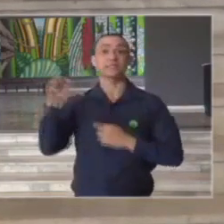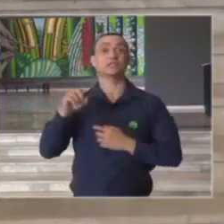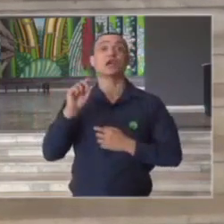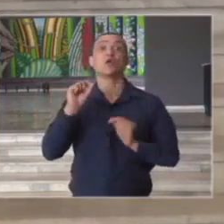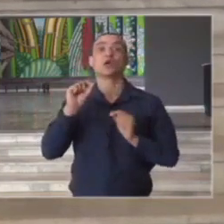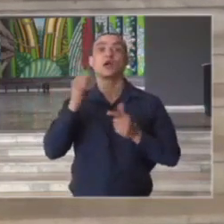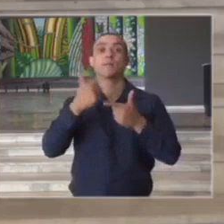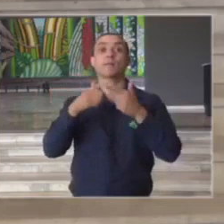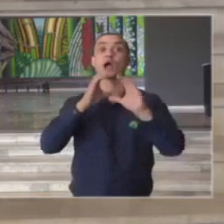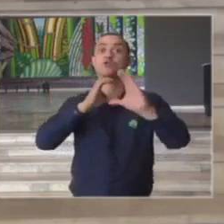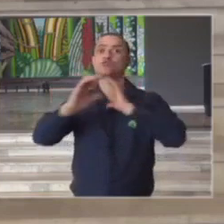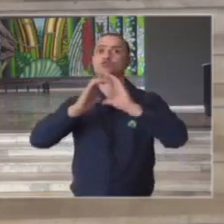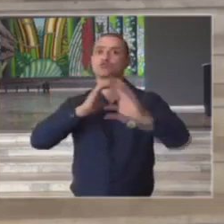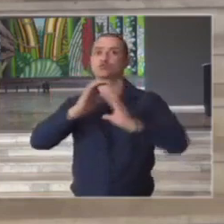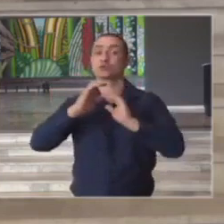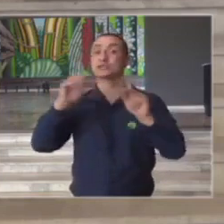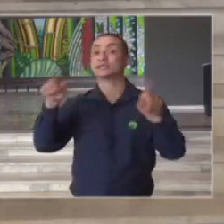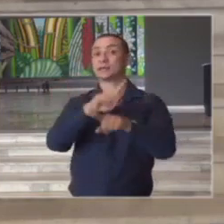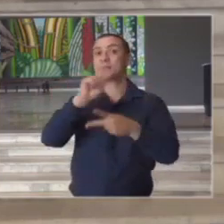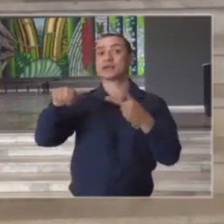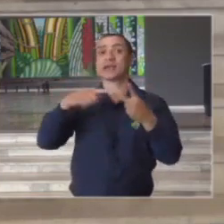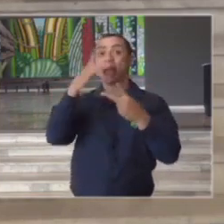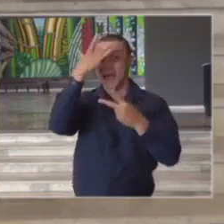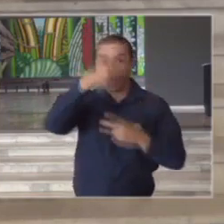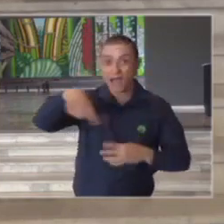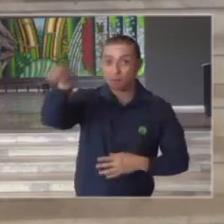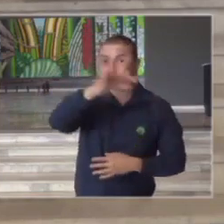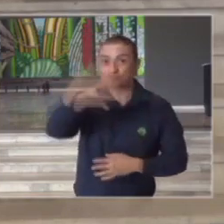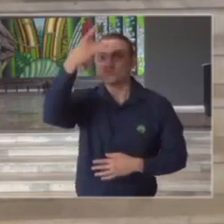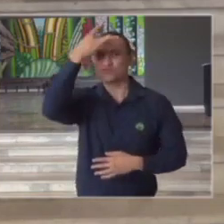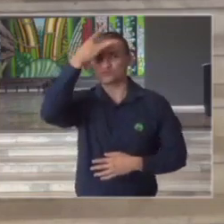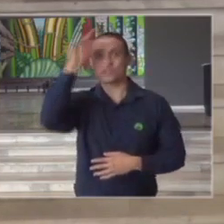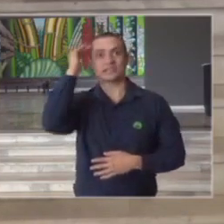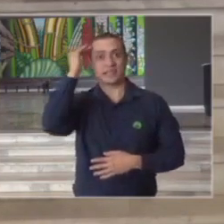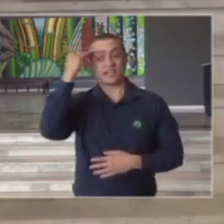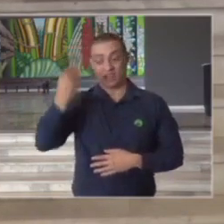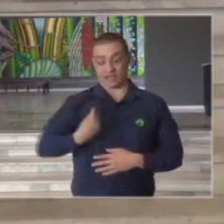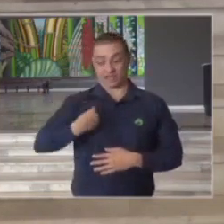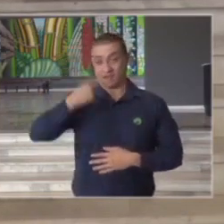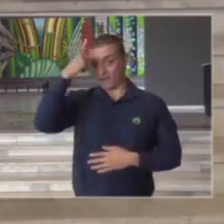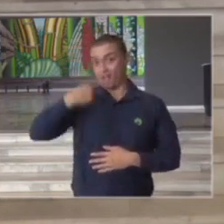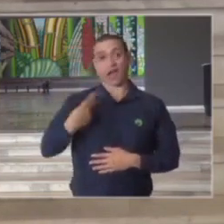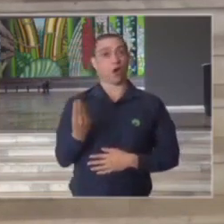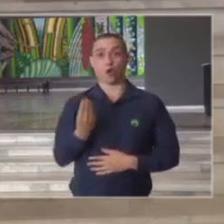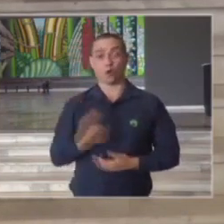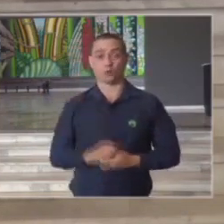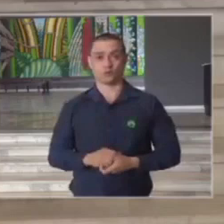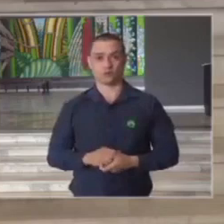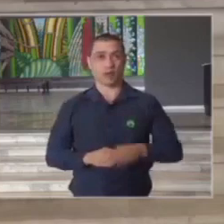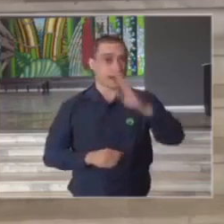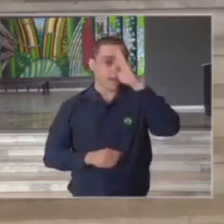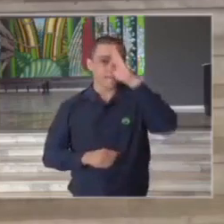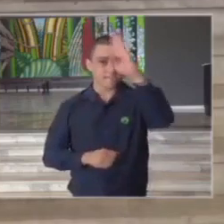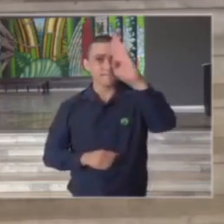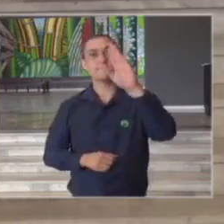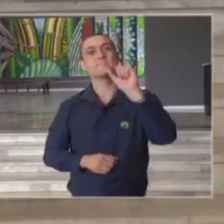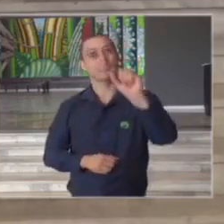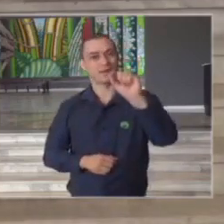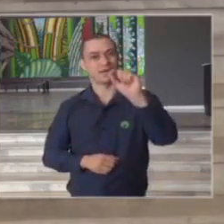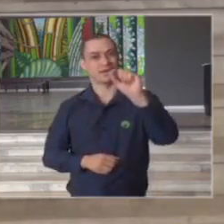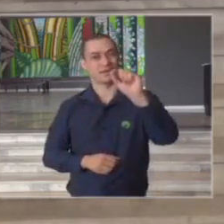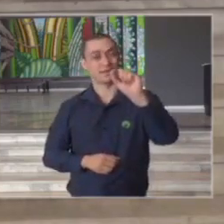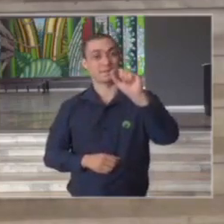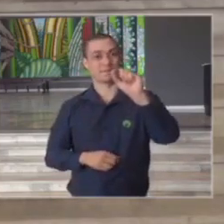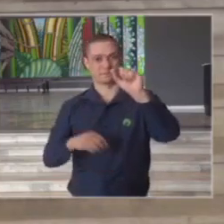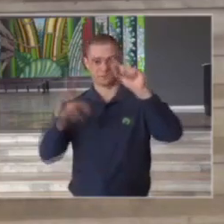de comunicação é uma questão de como as pessoas entendem que deve ser a vida delas principalmente no que